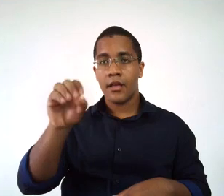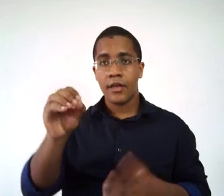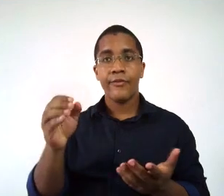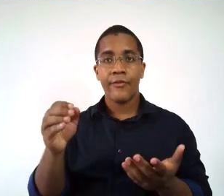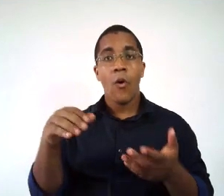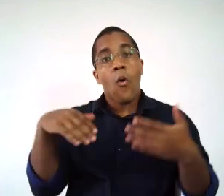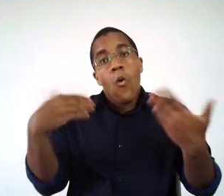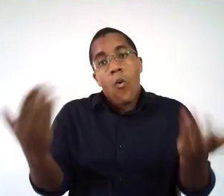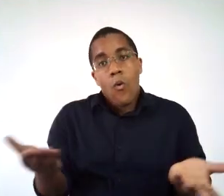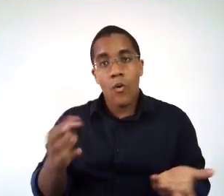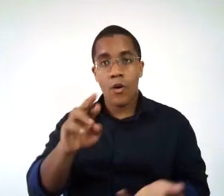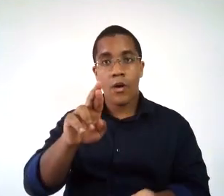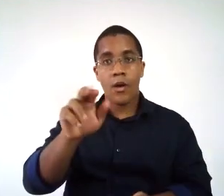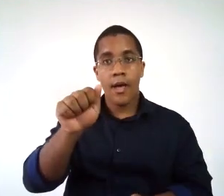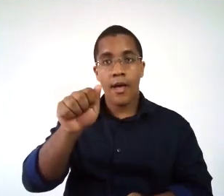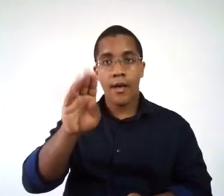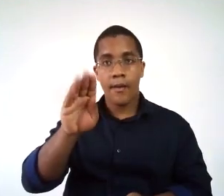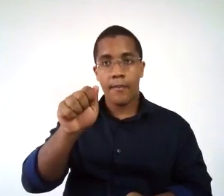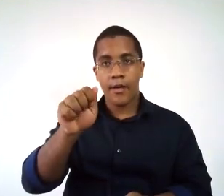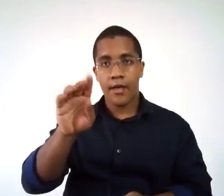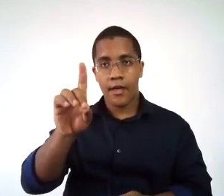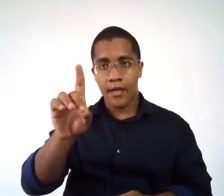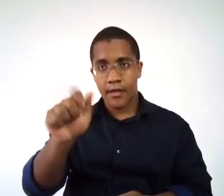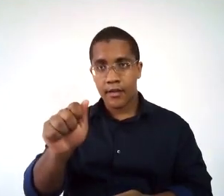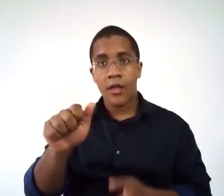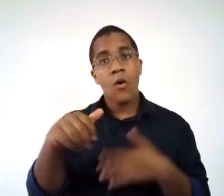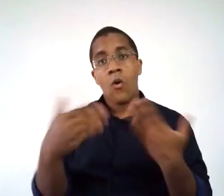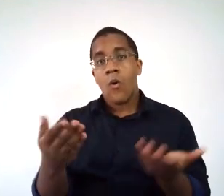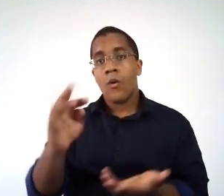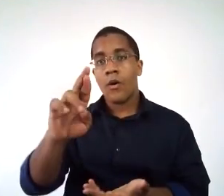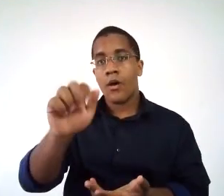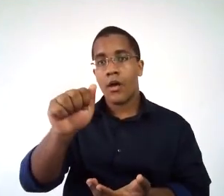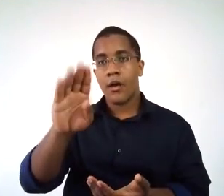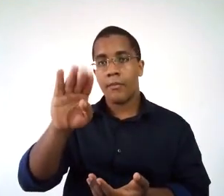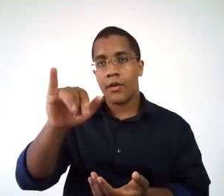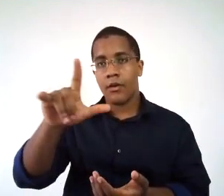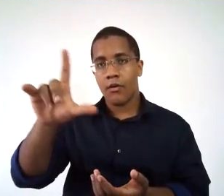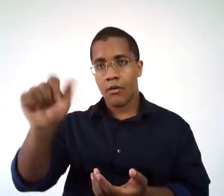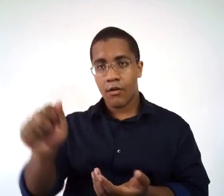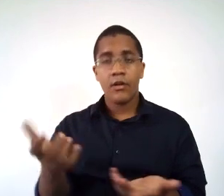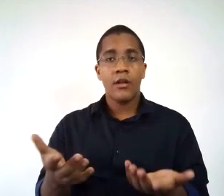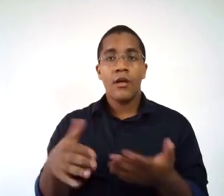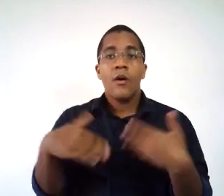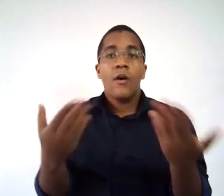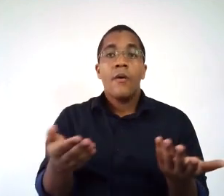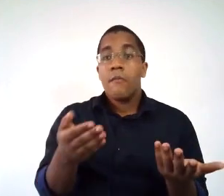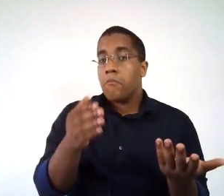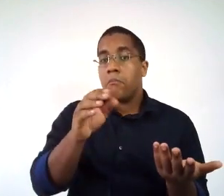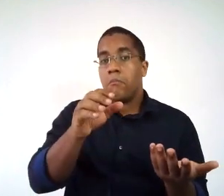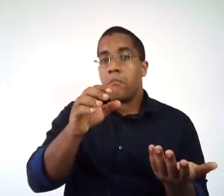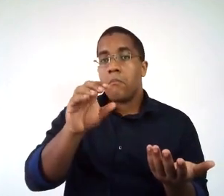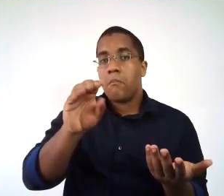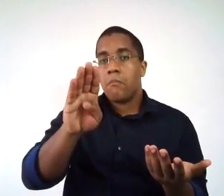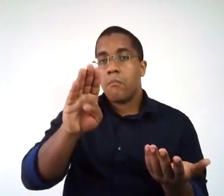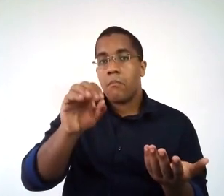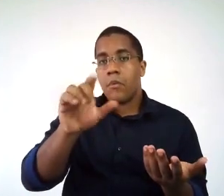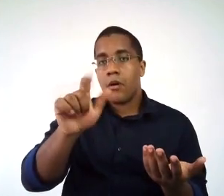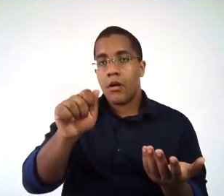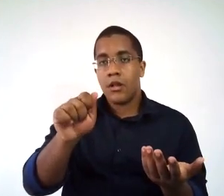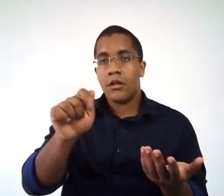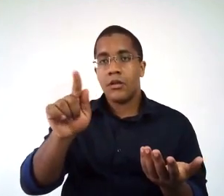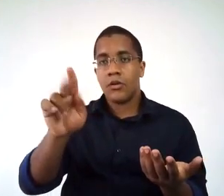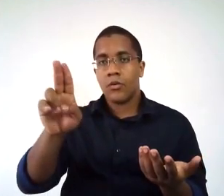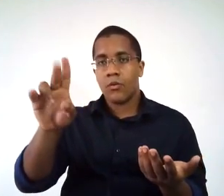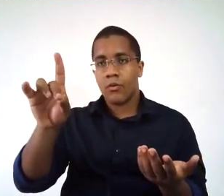Assim como a rabada ou a rabiola, a bola de gude ou a bila,